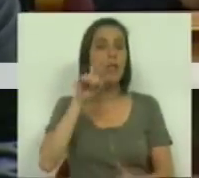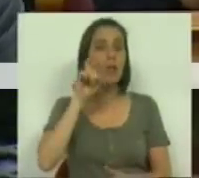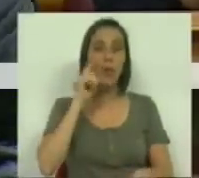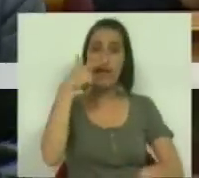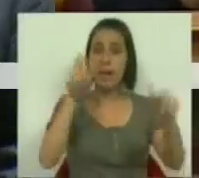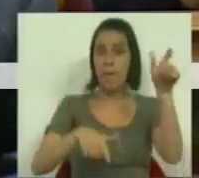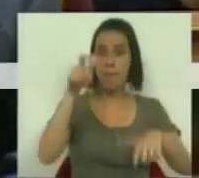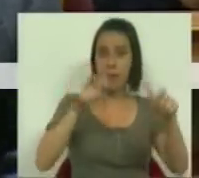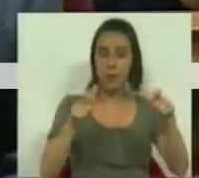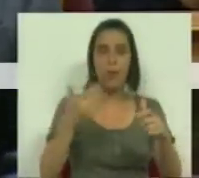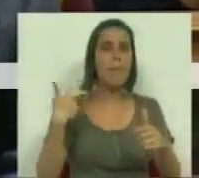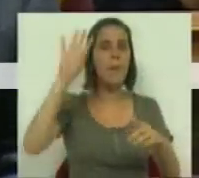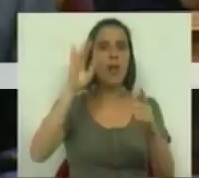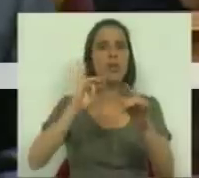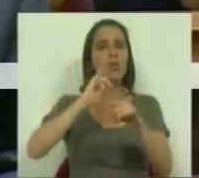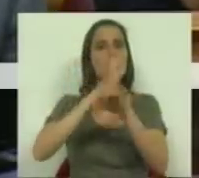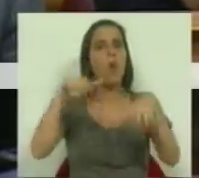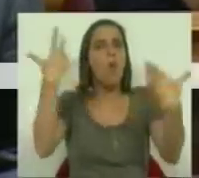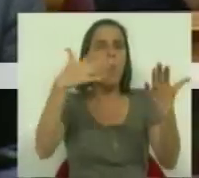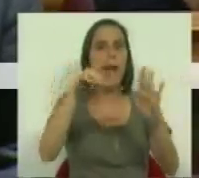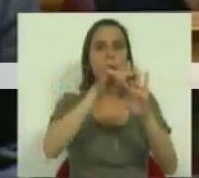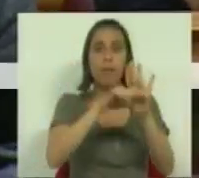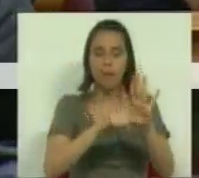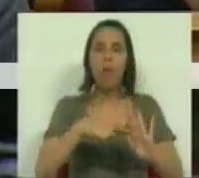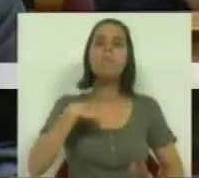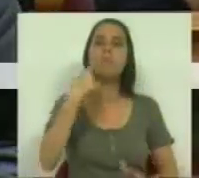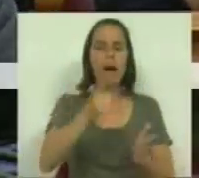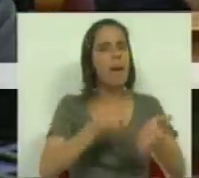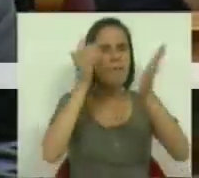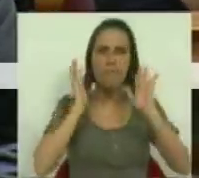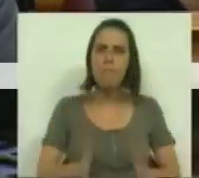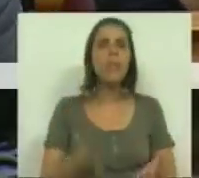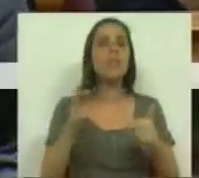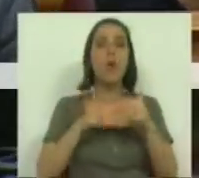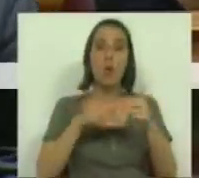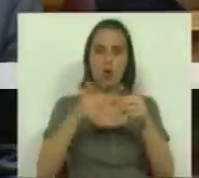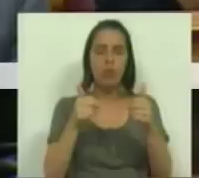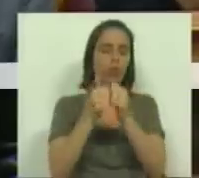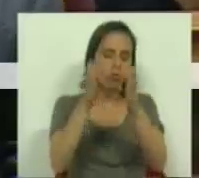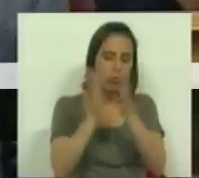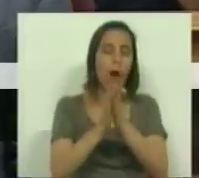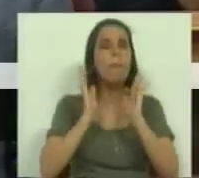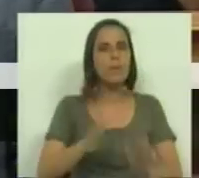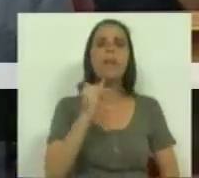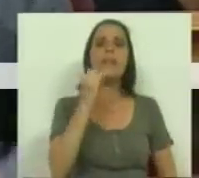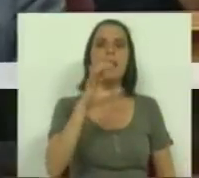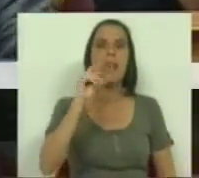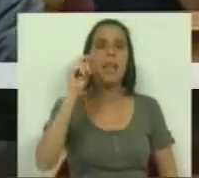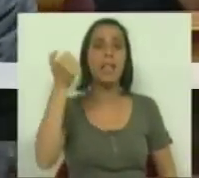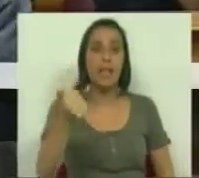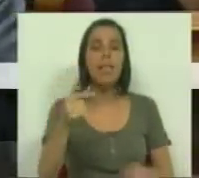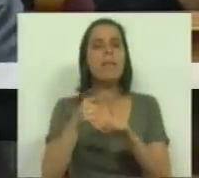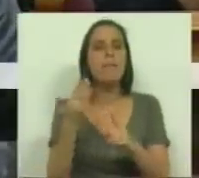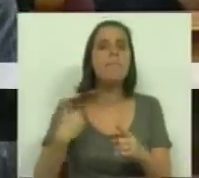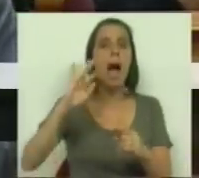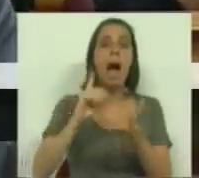das populações acima de todos os outros critérios, nós dizemos que é necessário a construção de todo o IC35. Mas é